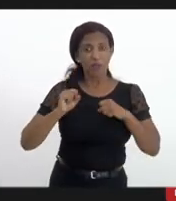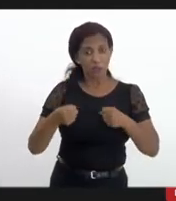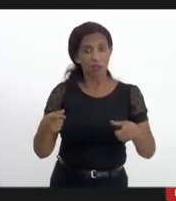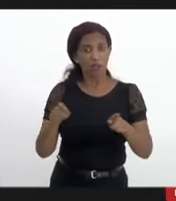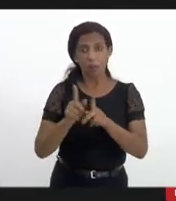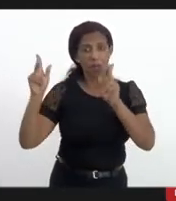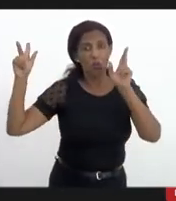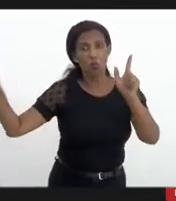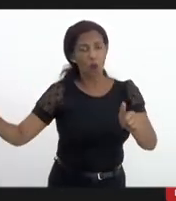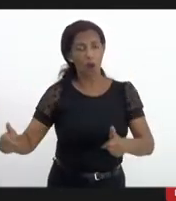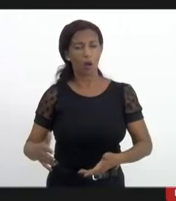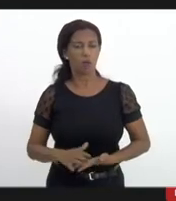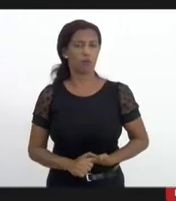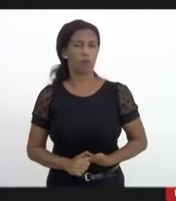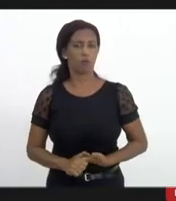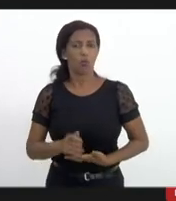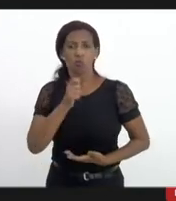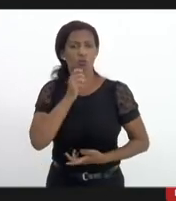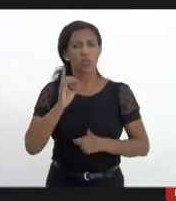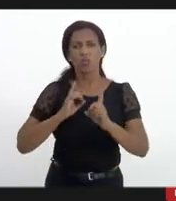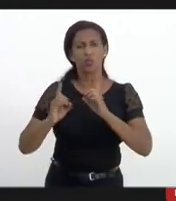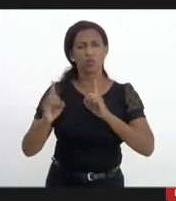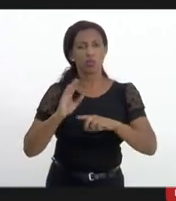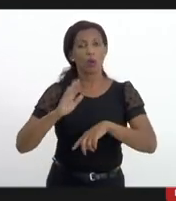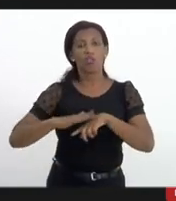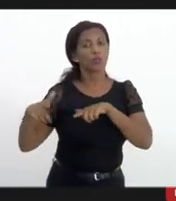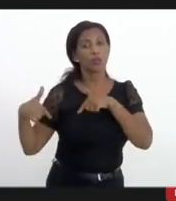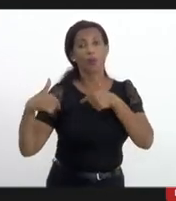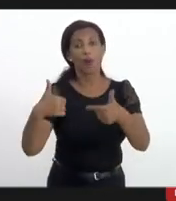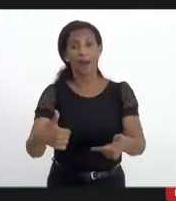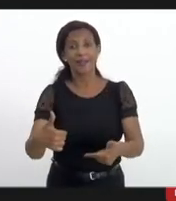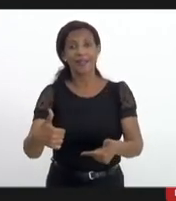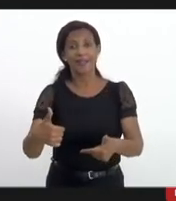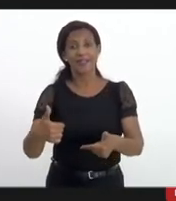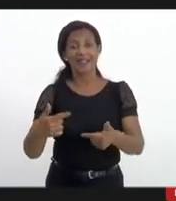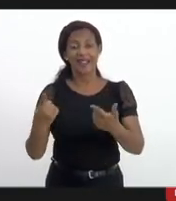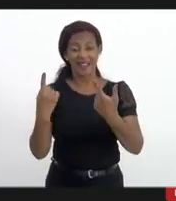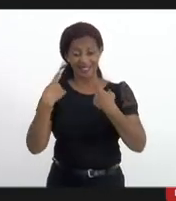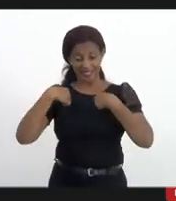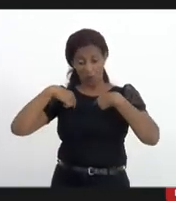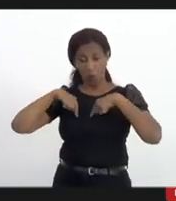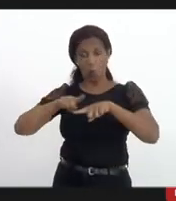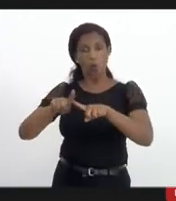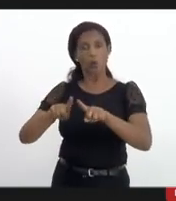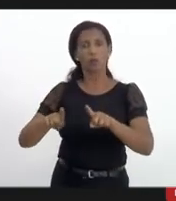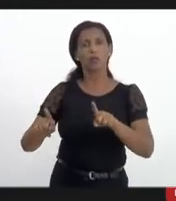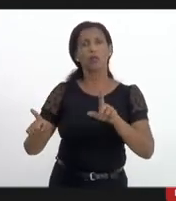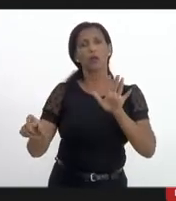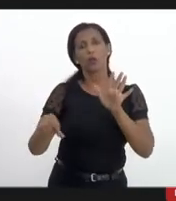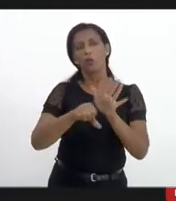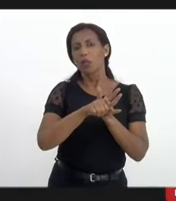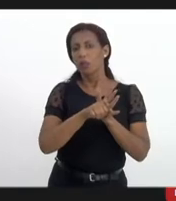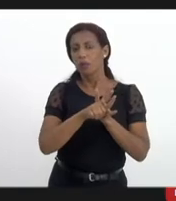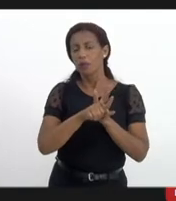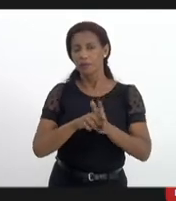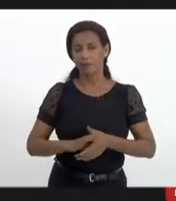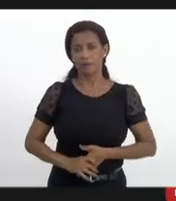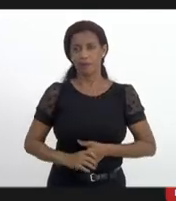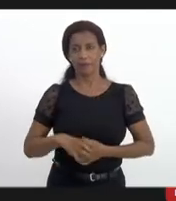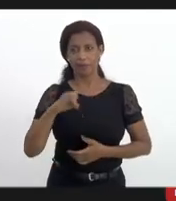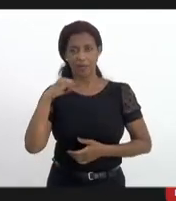senhora então essa é a distinção a gente não age a gente reage a ação do criminoso se nós